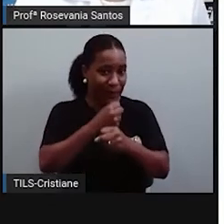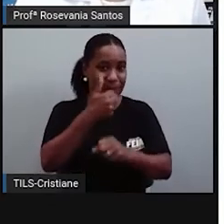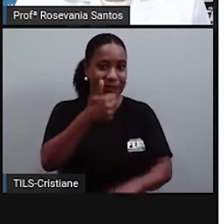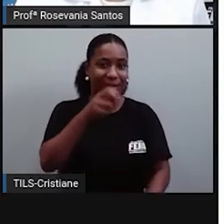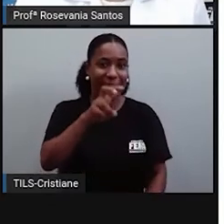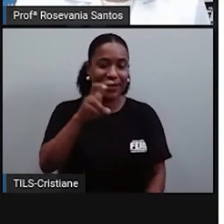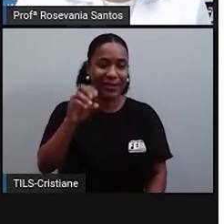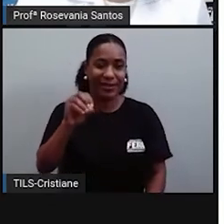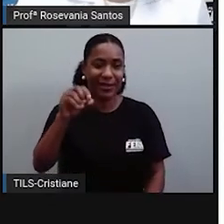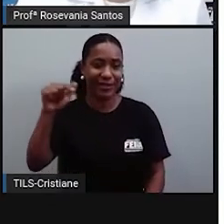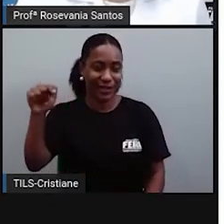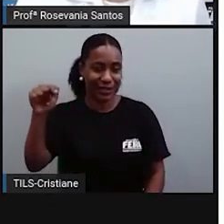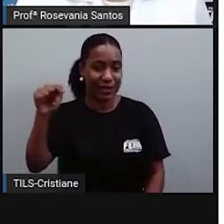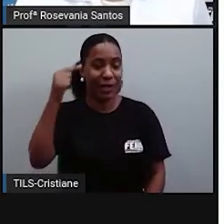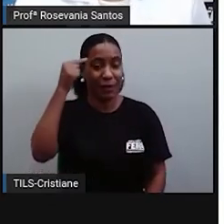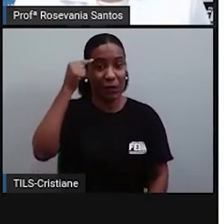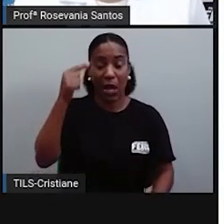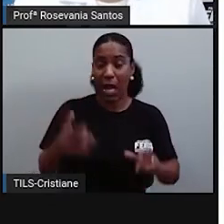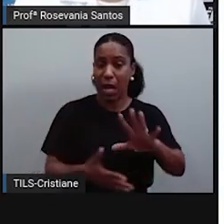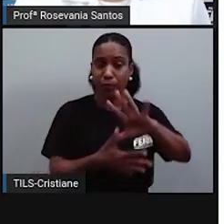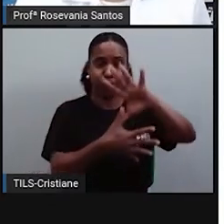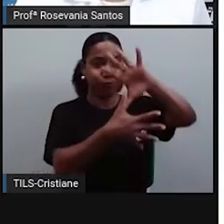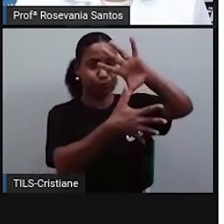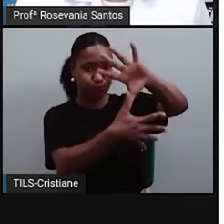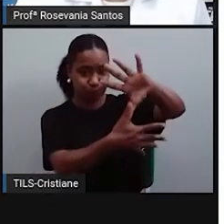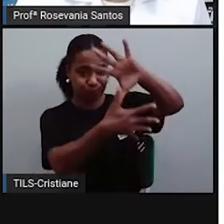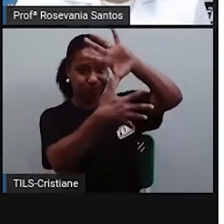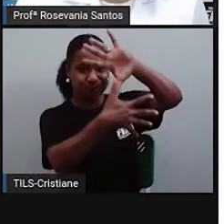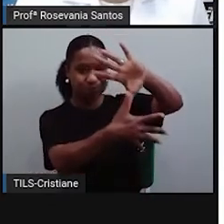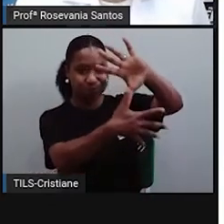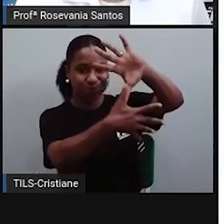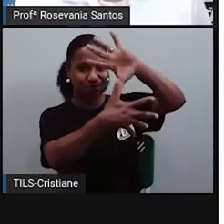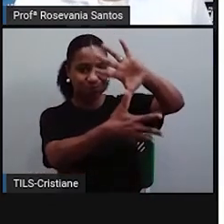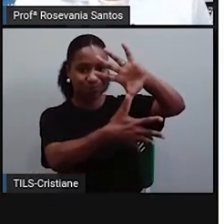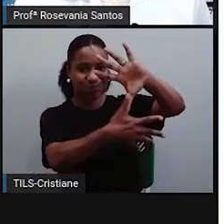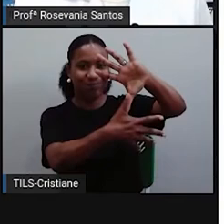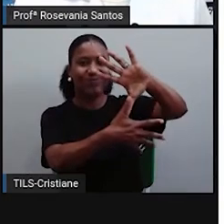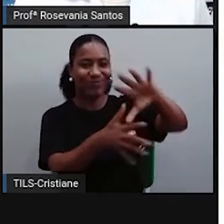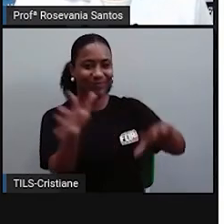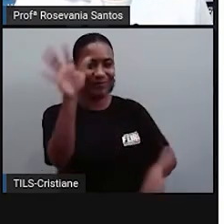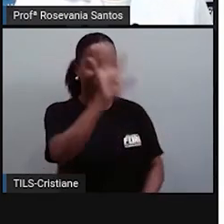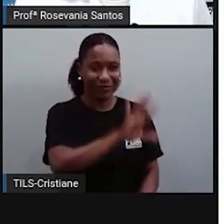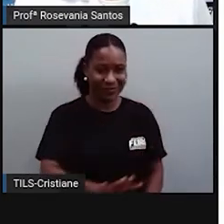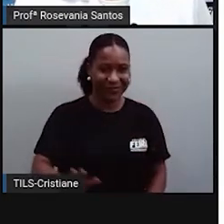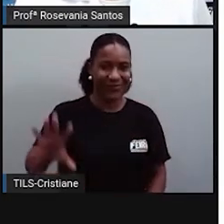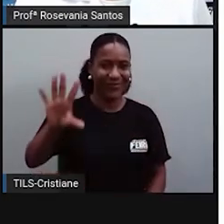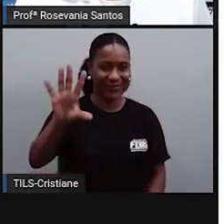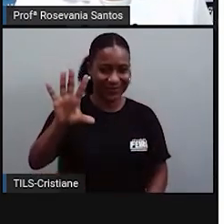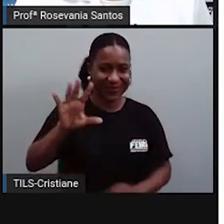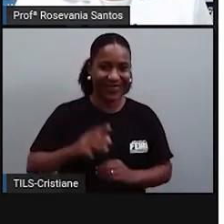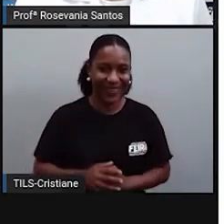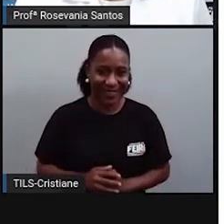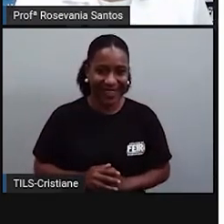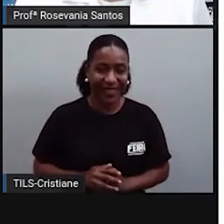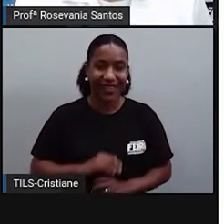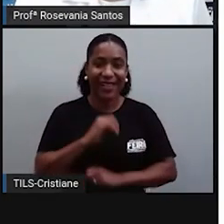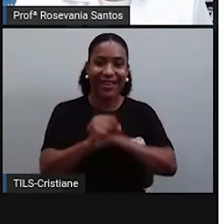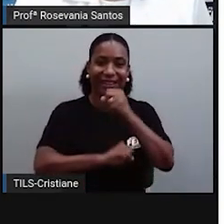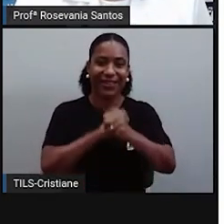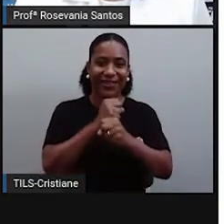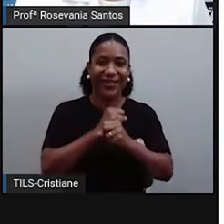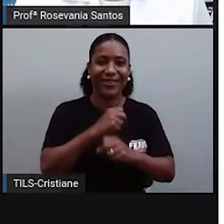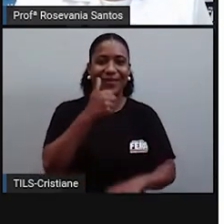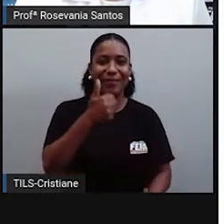Então, já não era mais o Cisjom como os Castanhos se chamaram de América. Aí, em 1507,